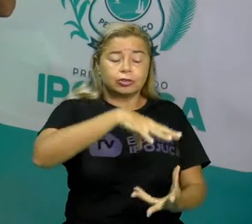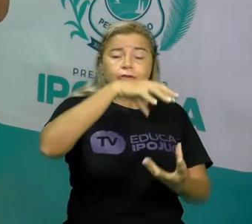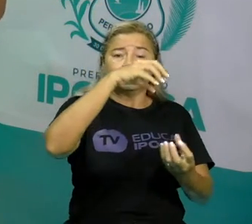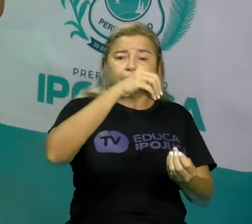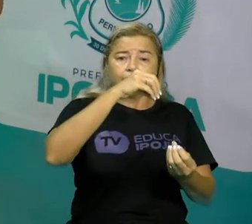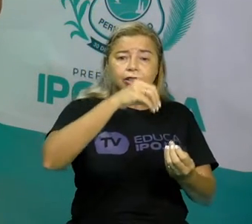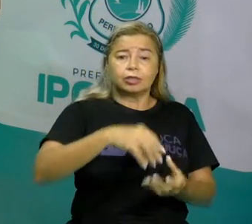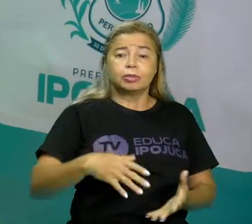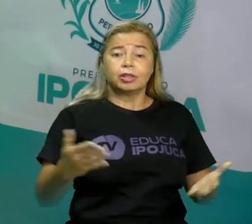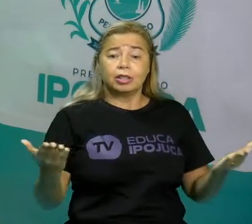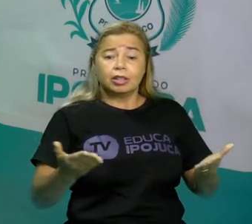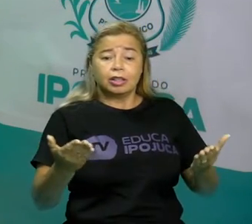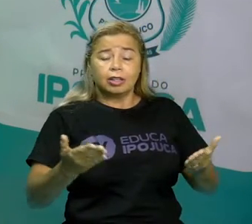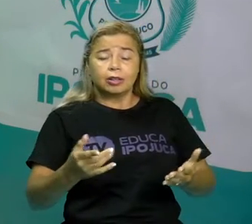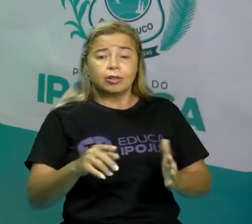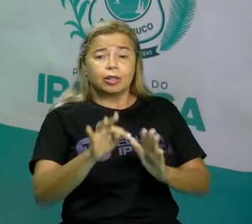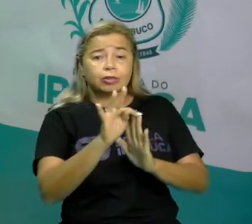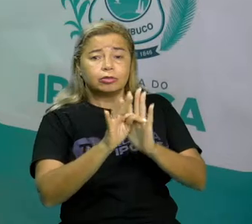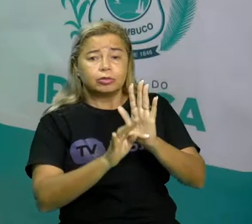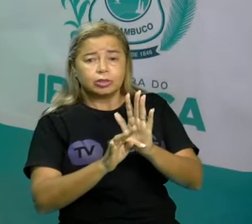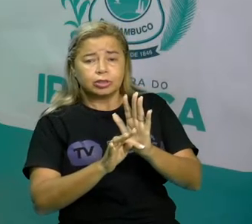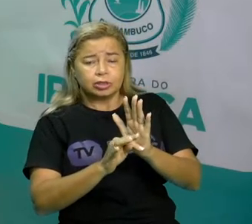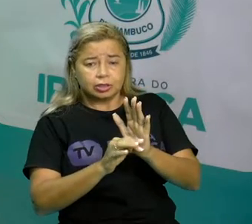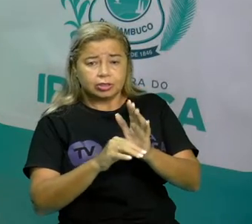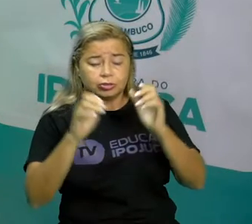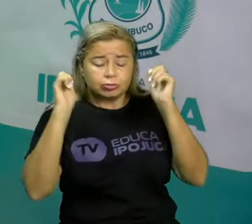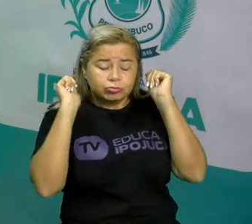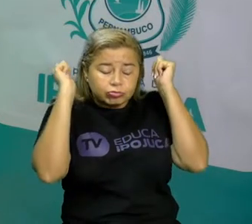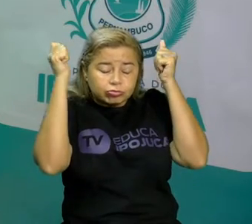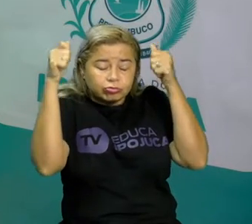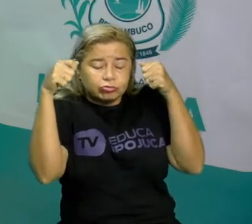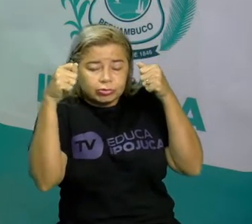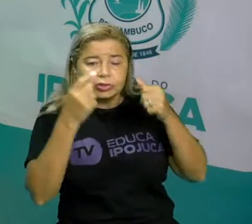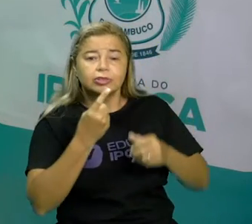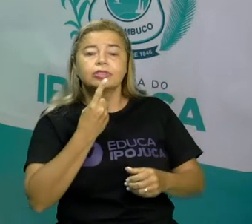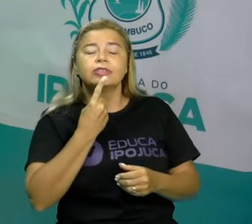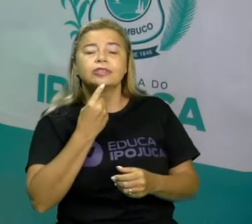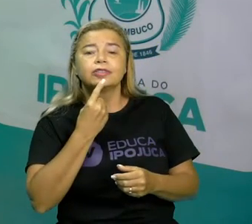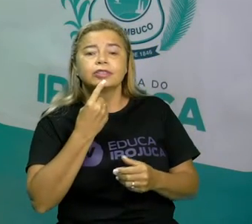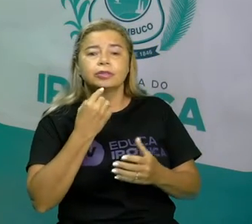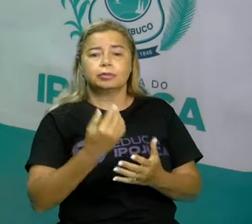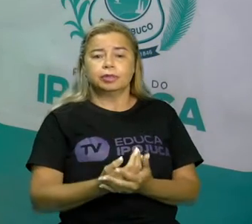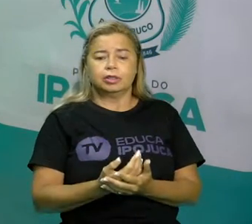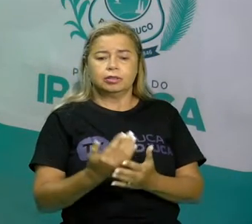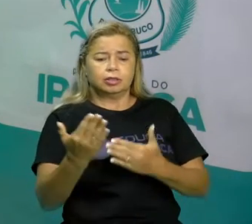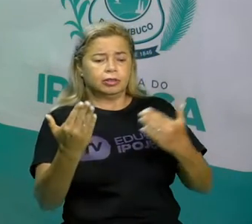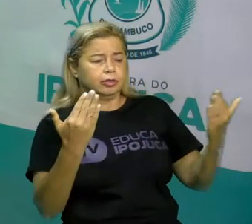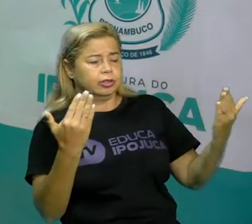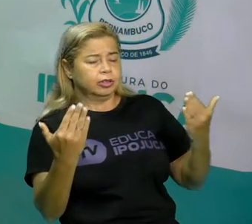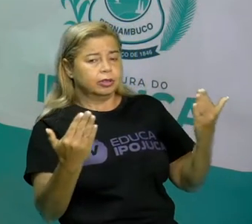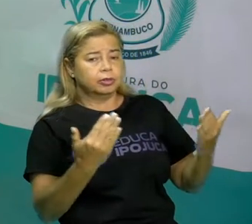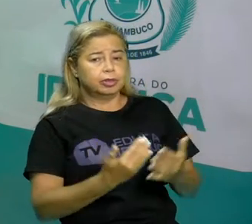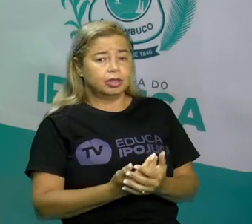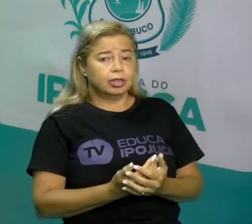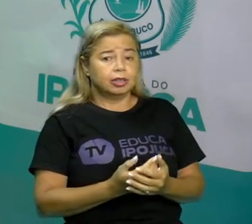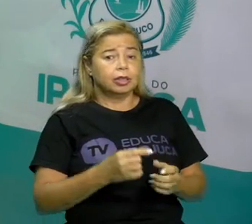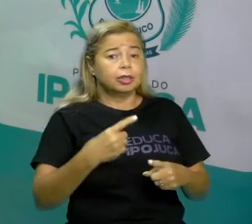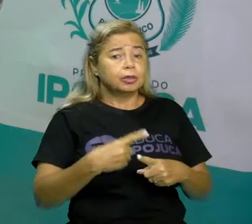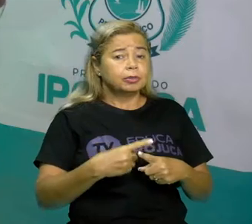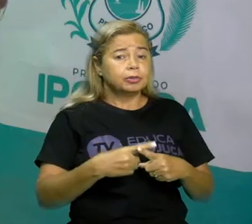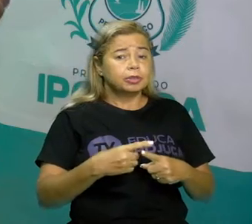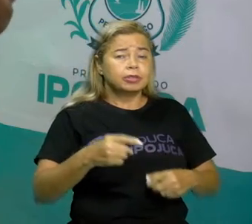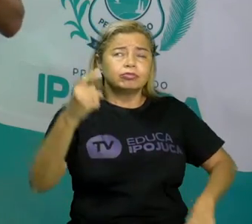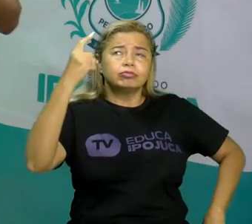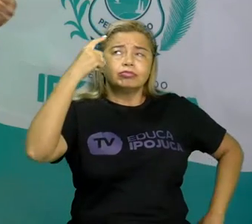entender, compreender. A professora abutou dois textos para a gente começar a pensar. Certo? Pensar no